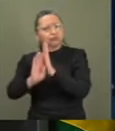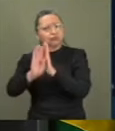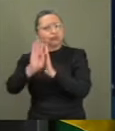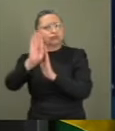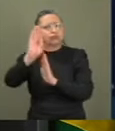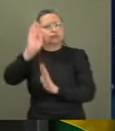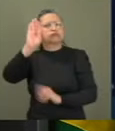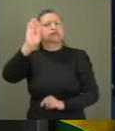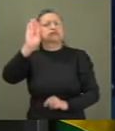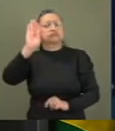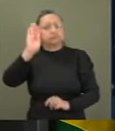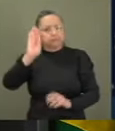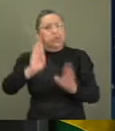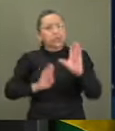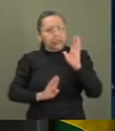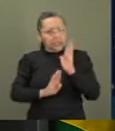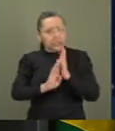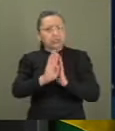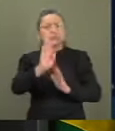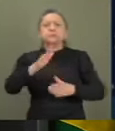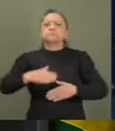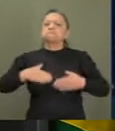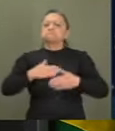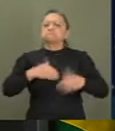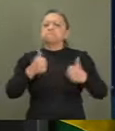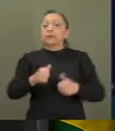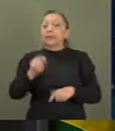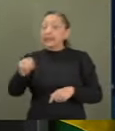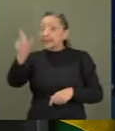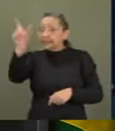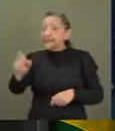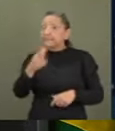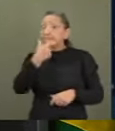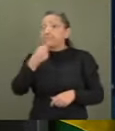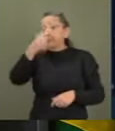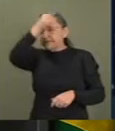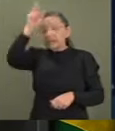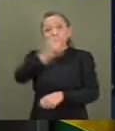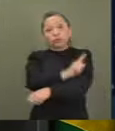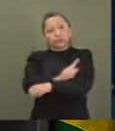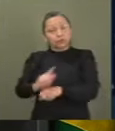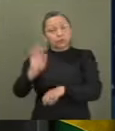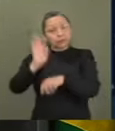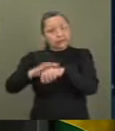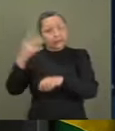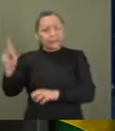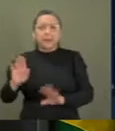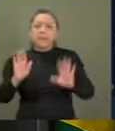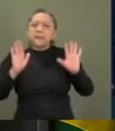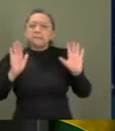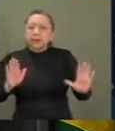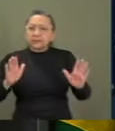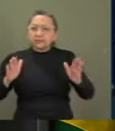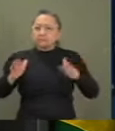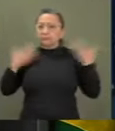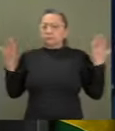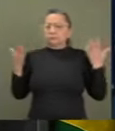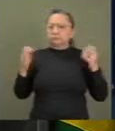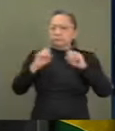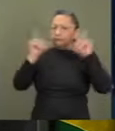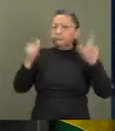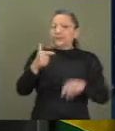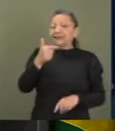país, o índice de satisfação com a gestão desse prefeito. Mas, surpreendentemente, sete vereadores